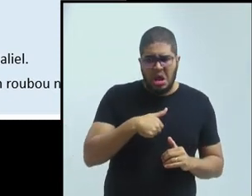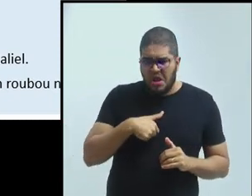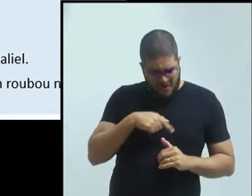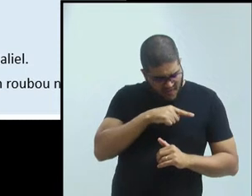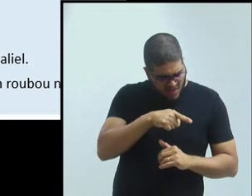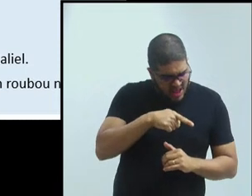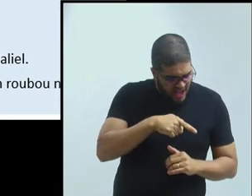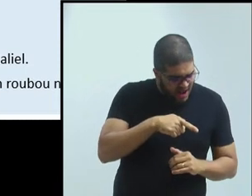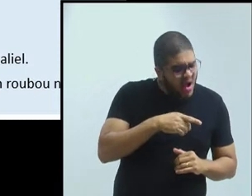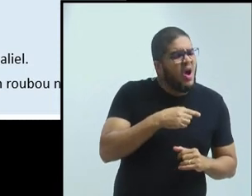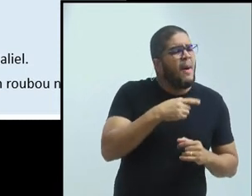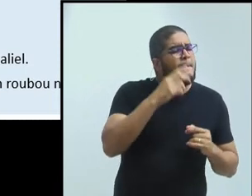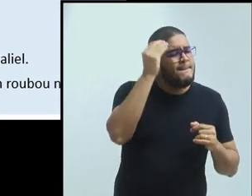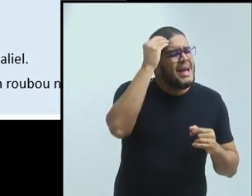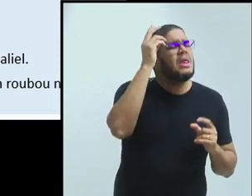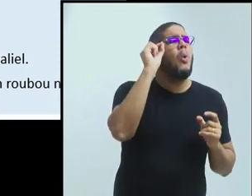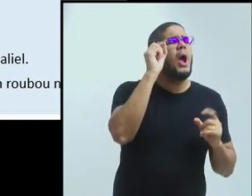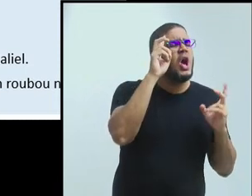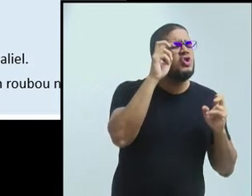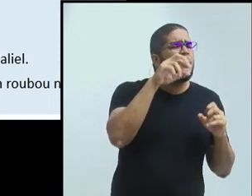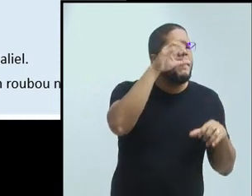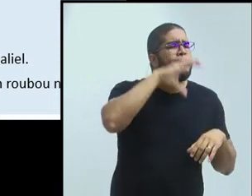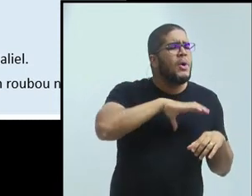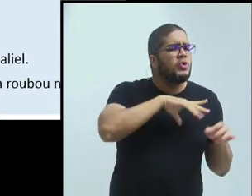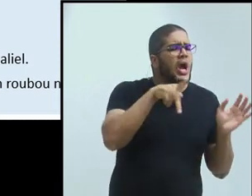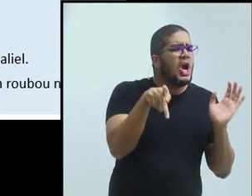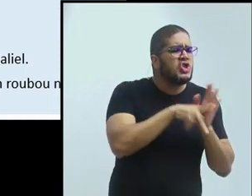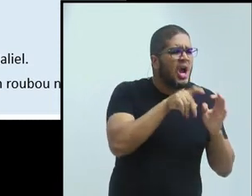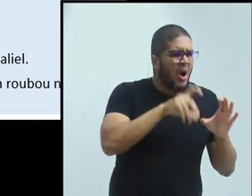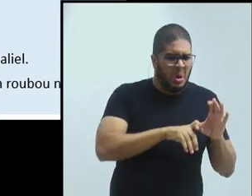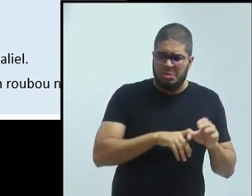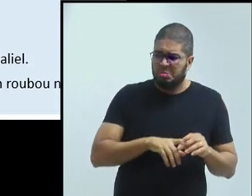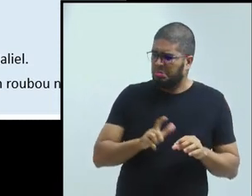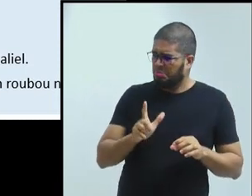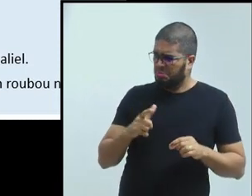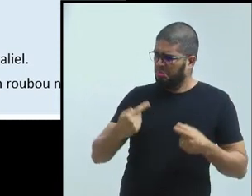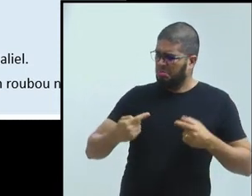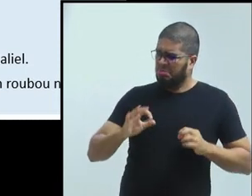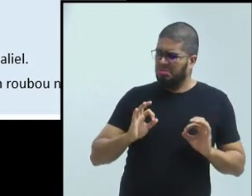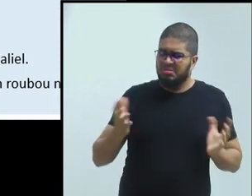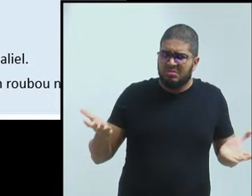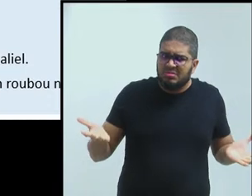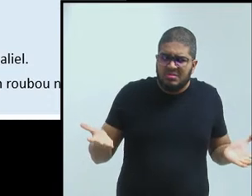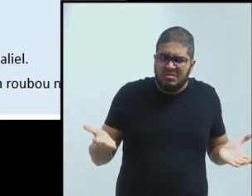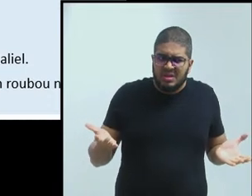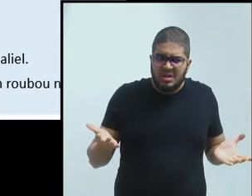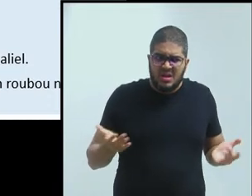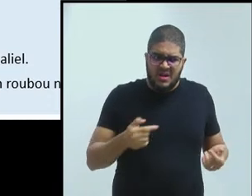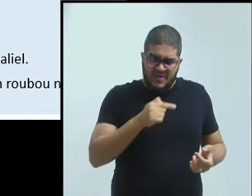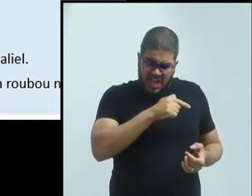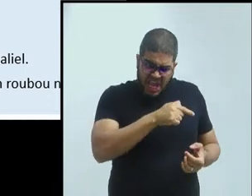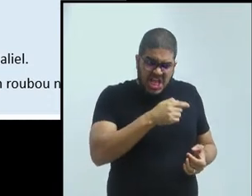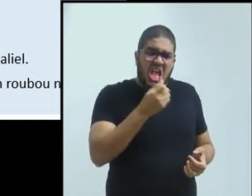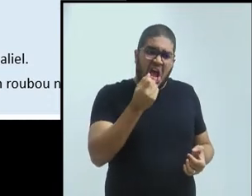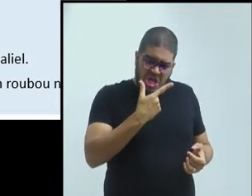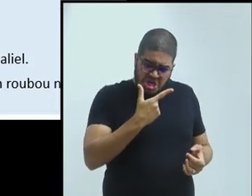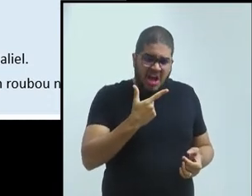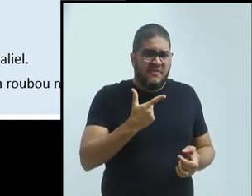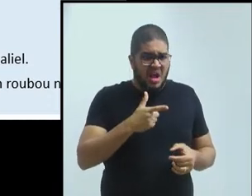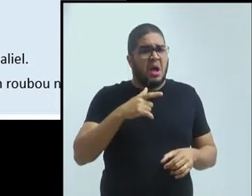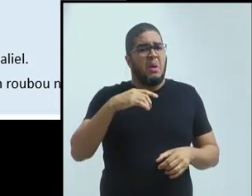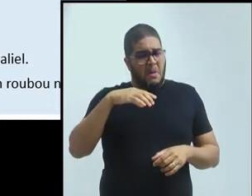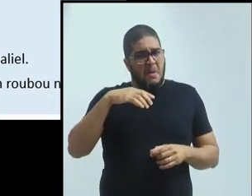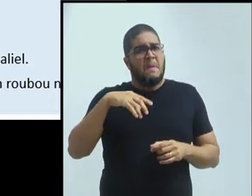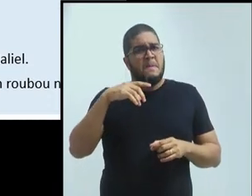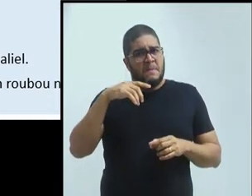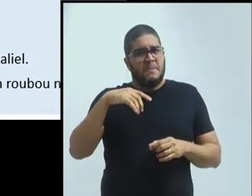discussão sobre isso, e muito pelo contrário, tinha a crença de que o português é o português de Portugal e que lá eles